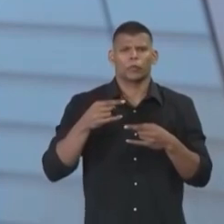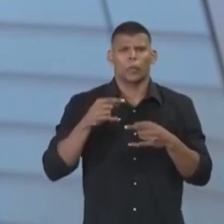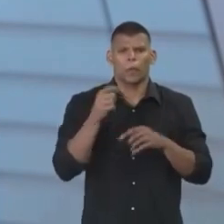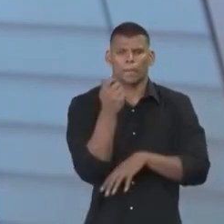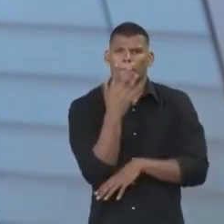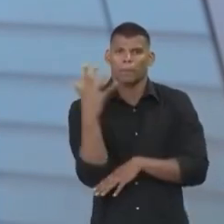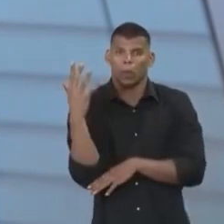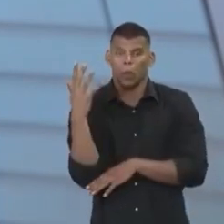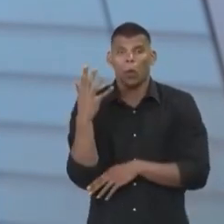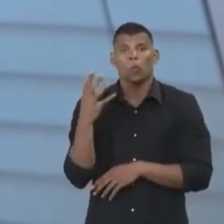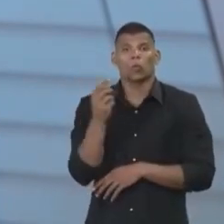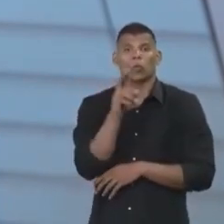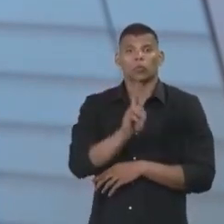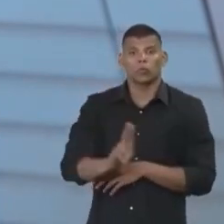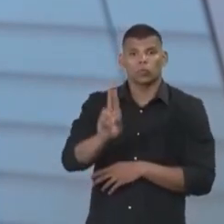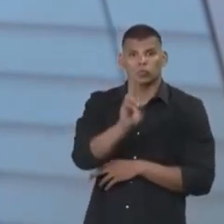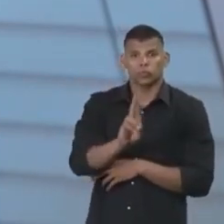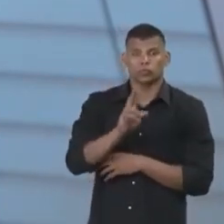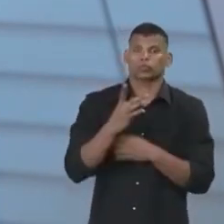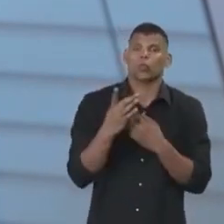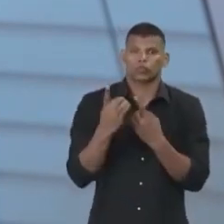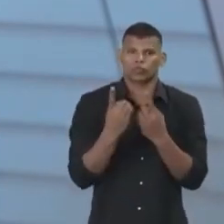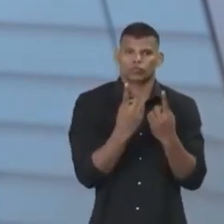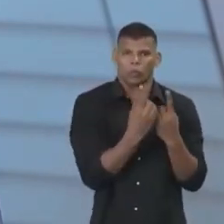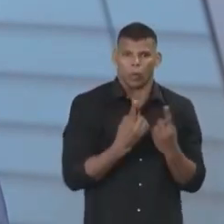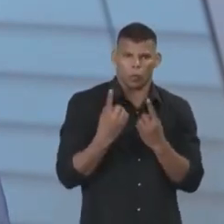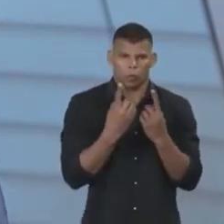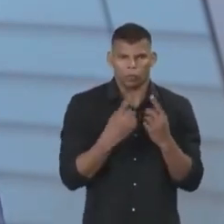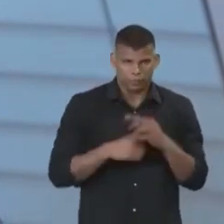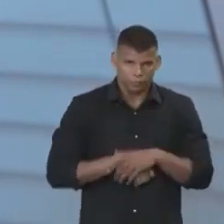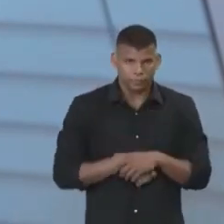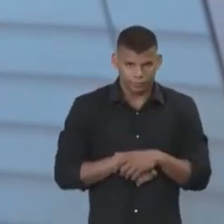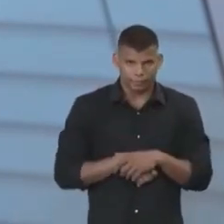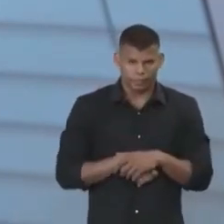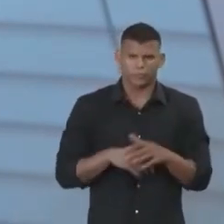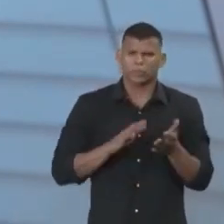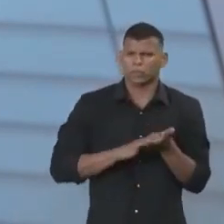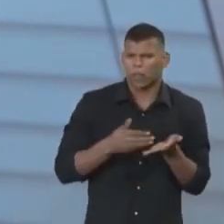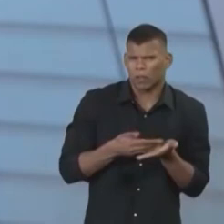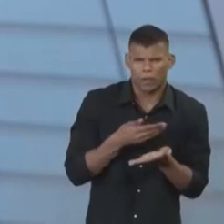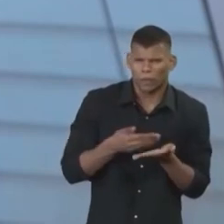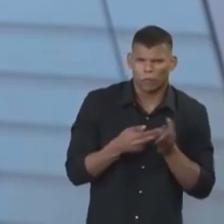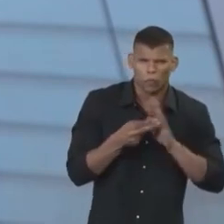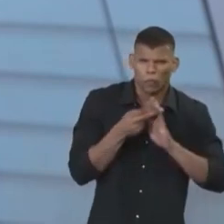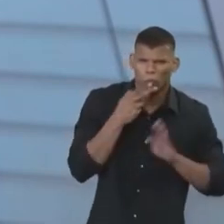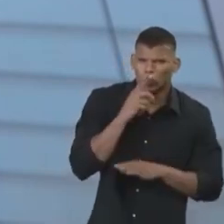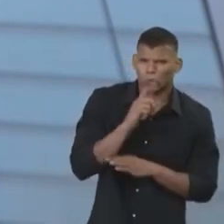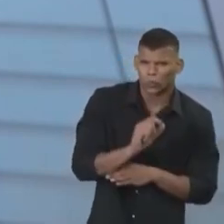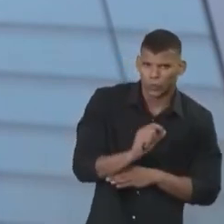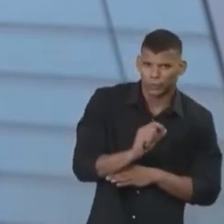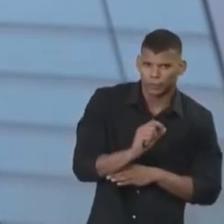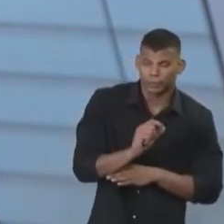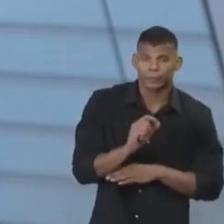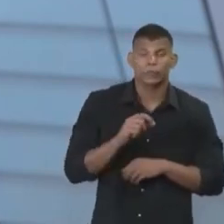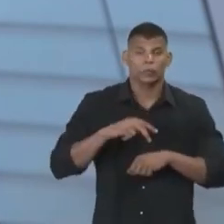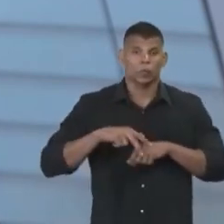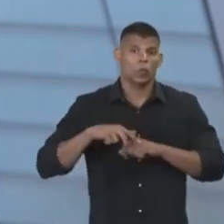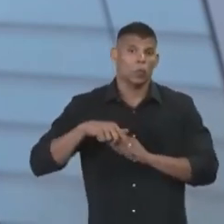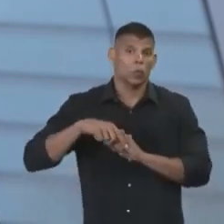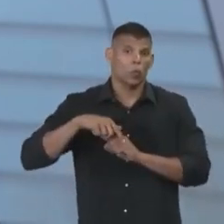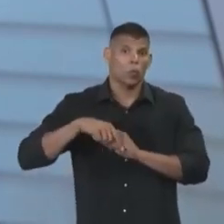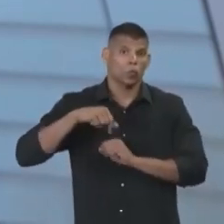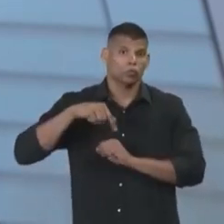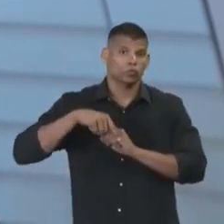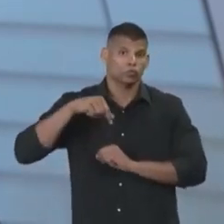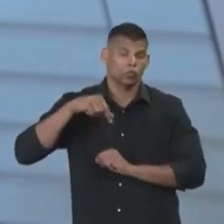Aplicabilidade, Conflitos e Diálogo. O livro tem a assinatura da professora doutora da Unifor, Blaine